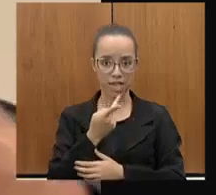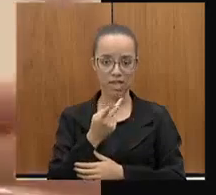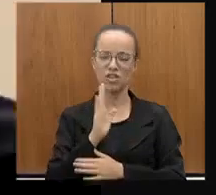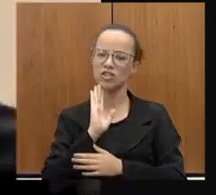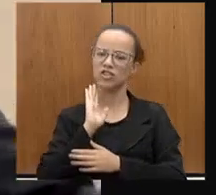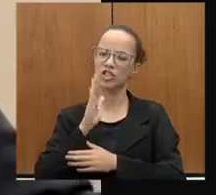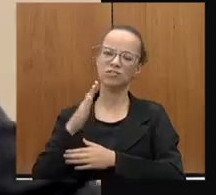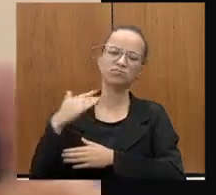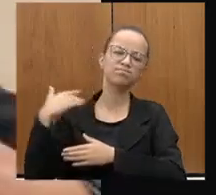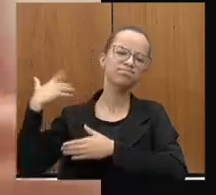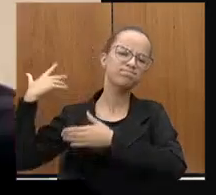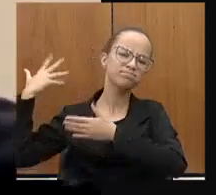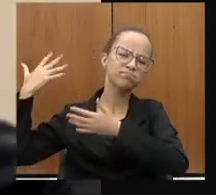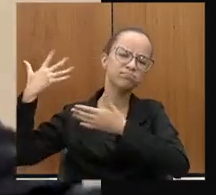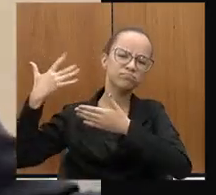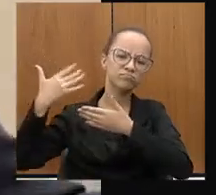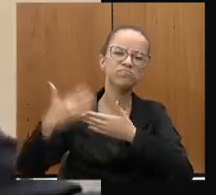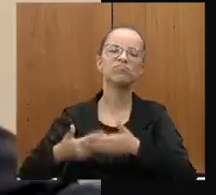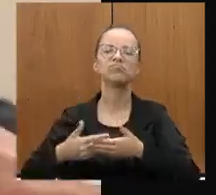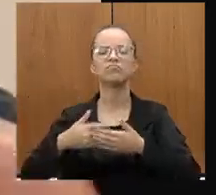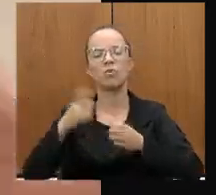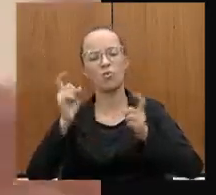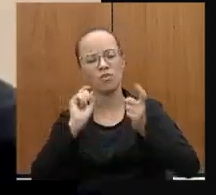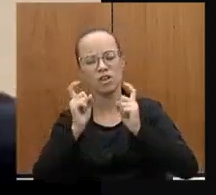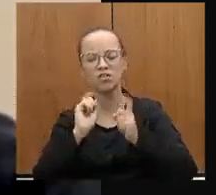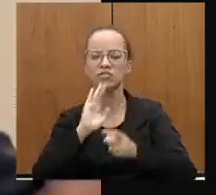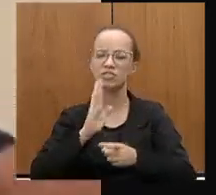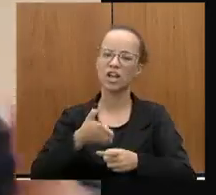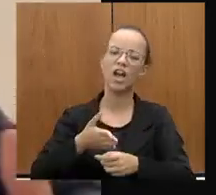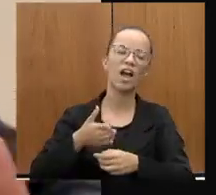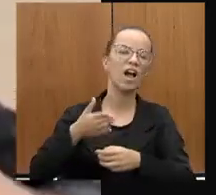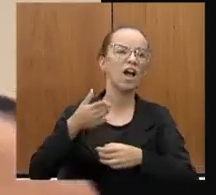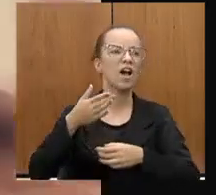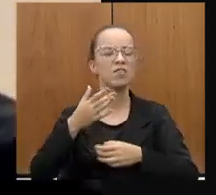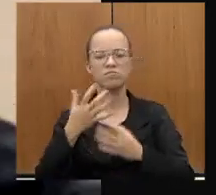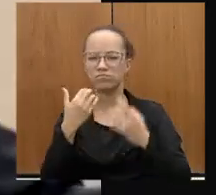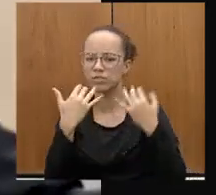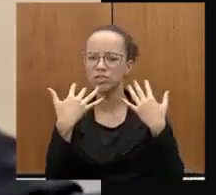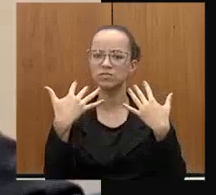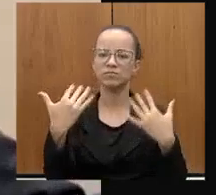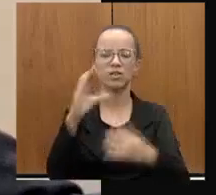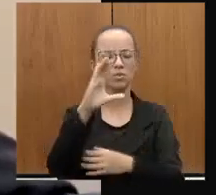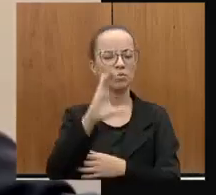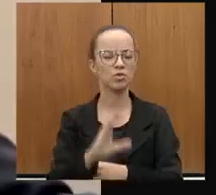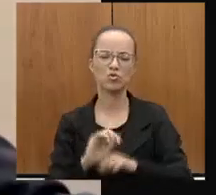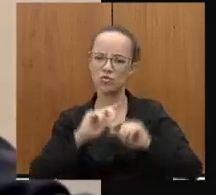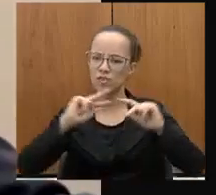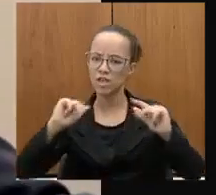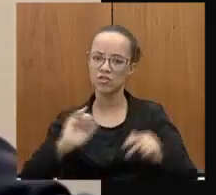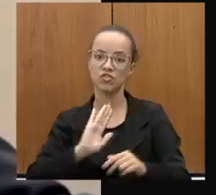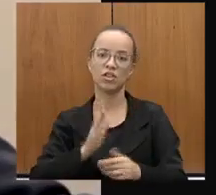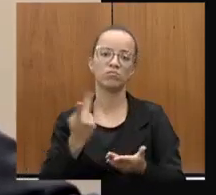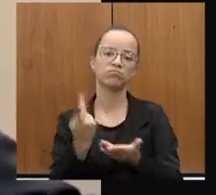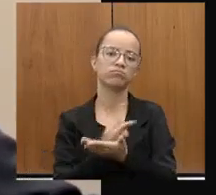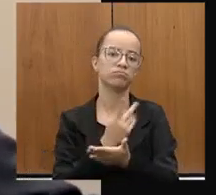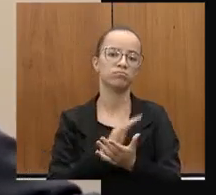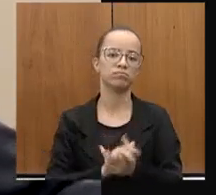muitas vezes aqui nas tribunas da Assembleia, nas audiências públicas, nas comissões e sempre